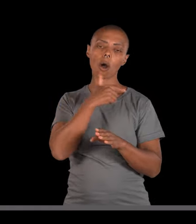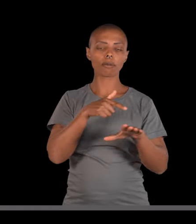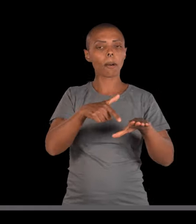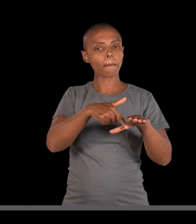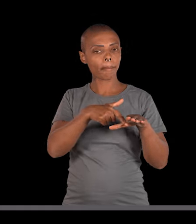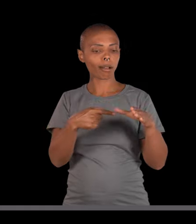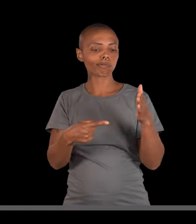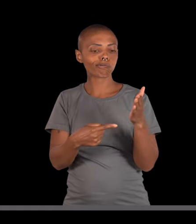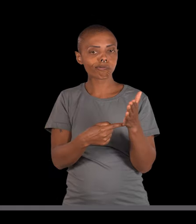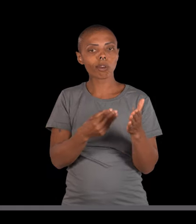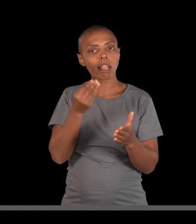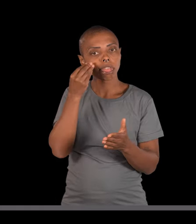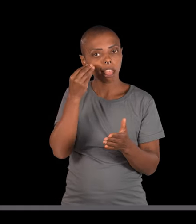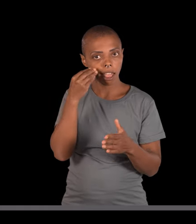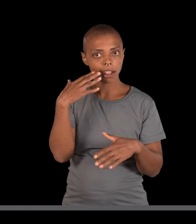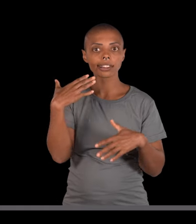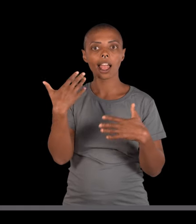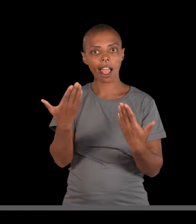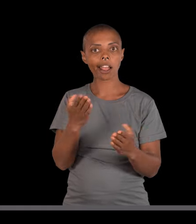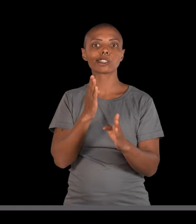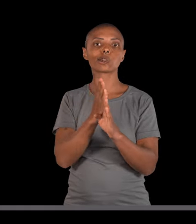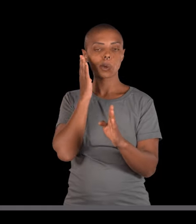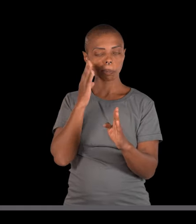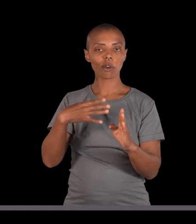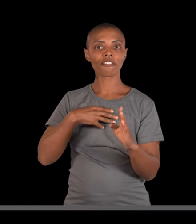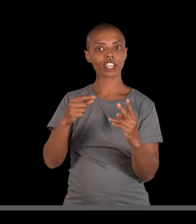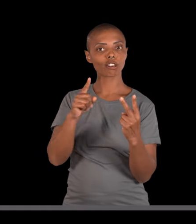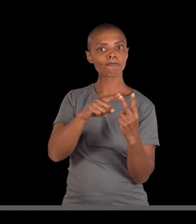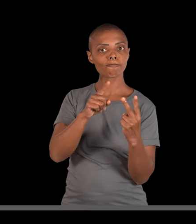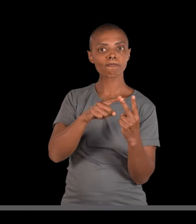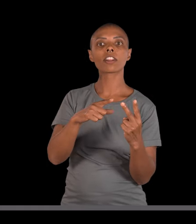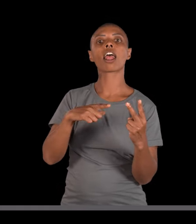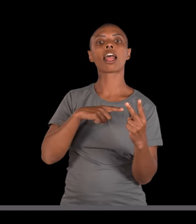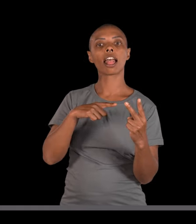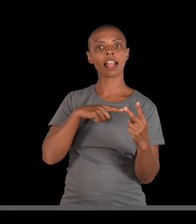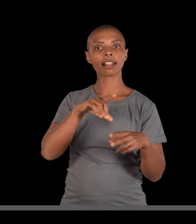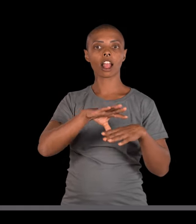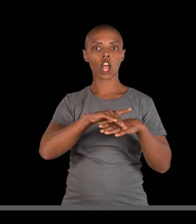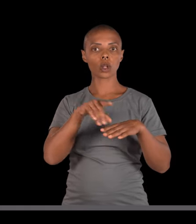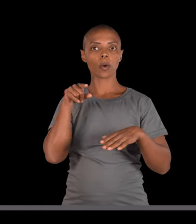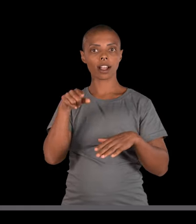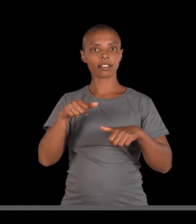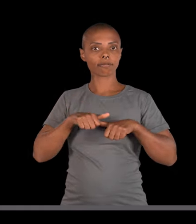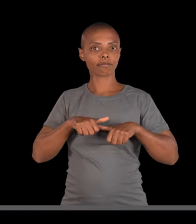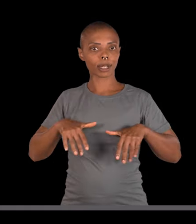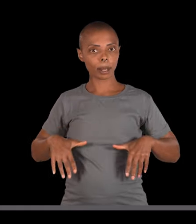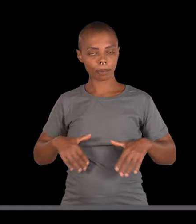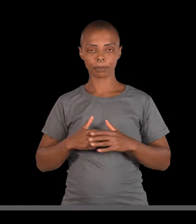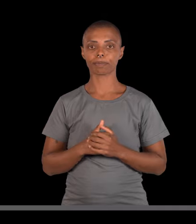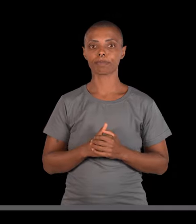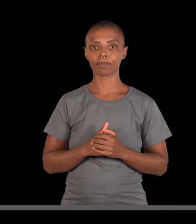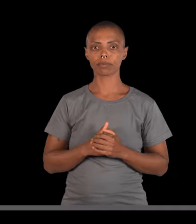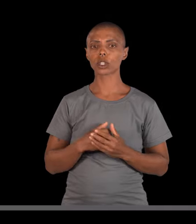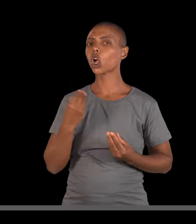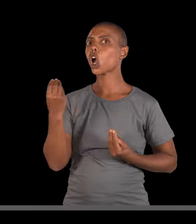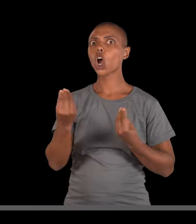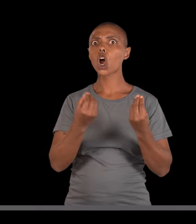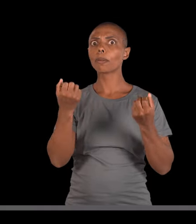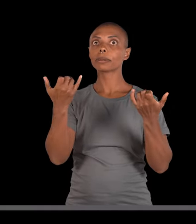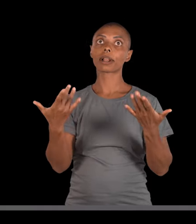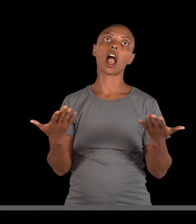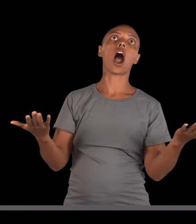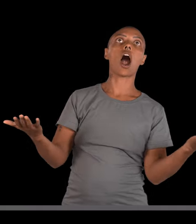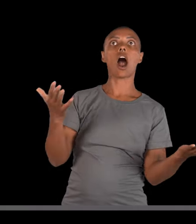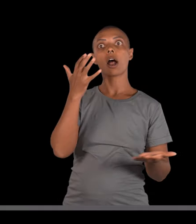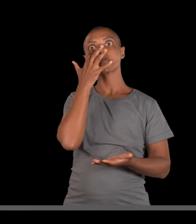precocemente. Teste do pezinho. Foi feito o teste do pezinho e aí viram que o segundo filho do casal tinha fibrose cística. Como